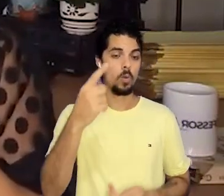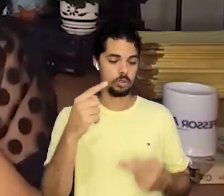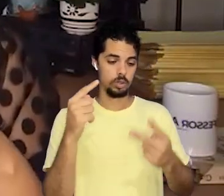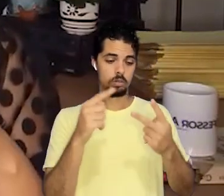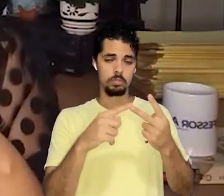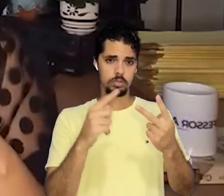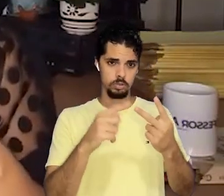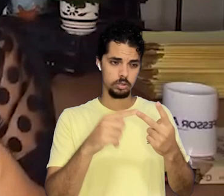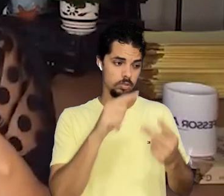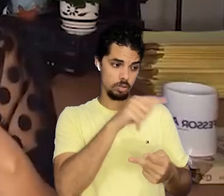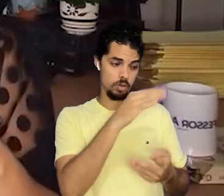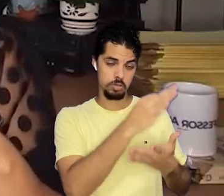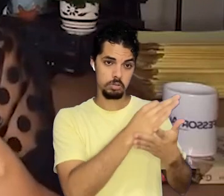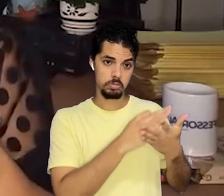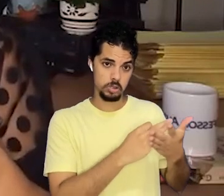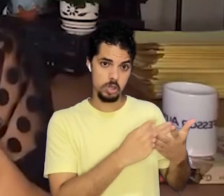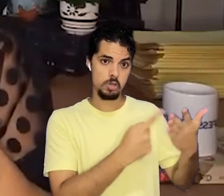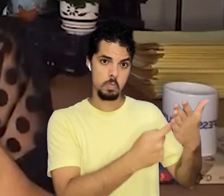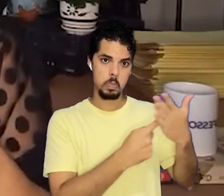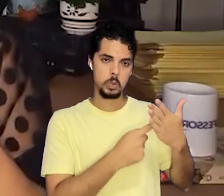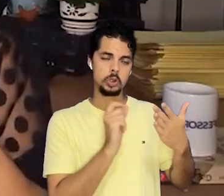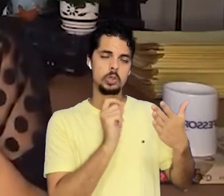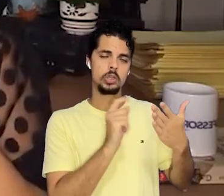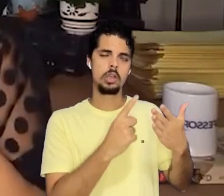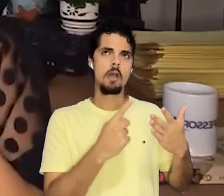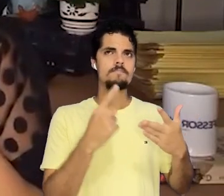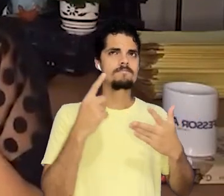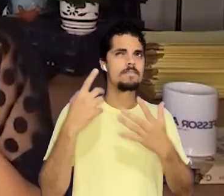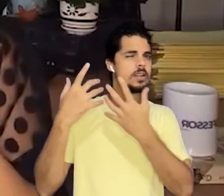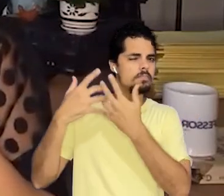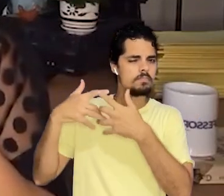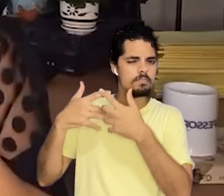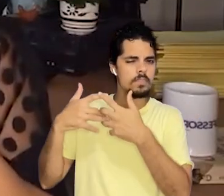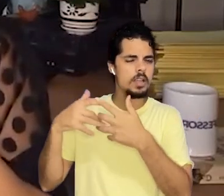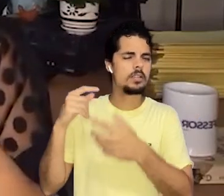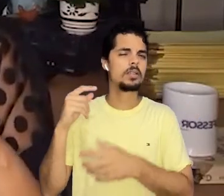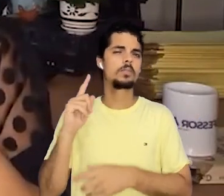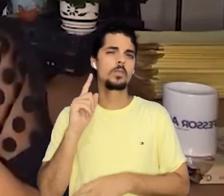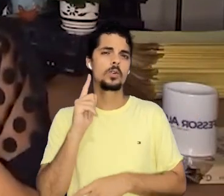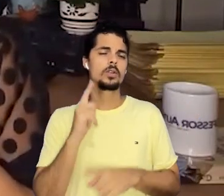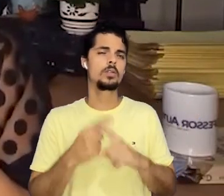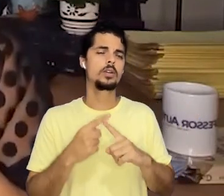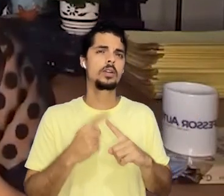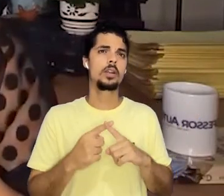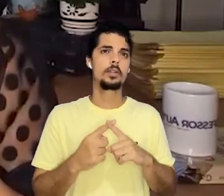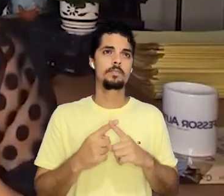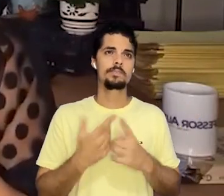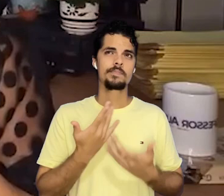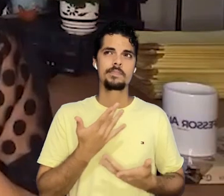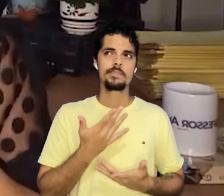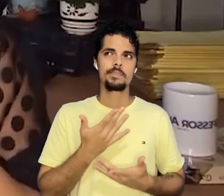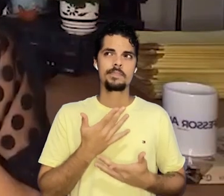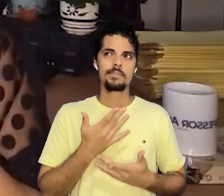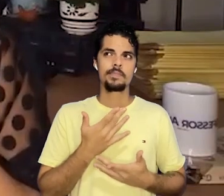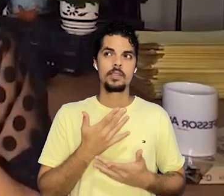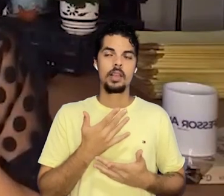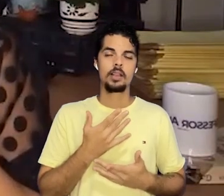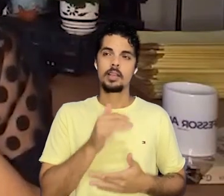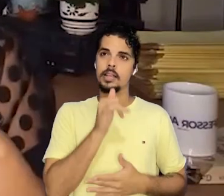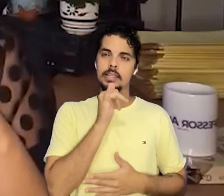Outra coisa que o texto do professor Johnny nos leva a questionar e que é super importante trazer para os nossos alunos